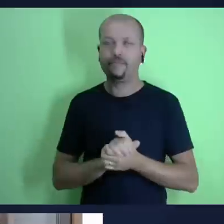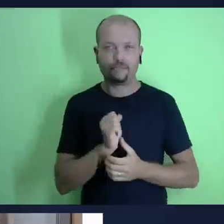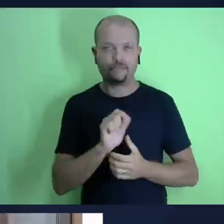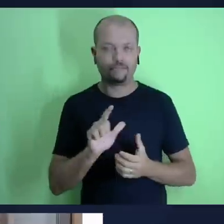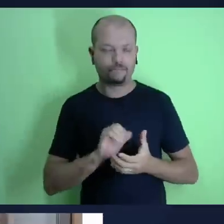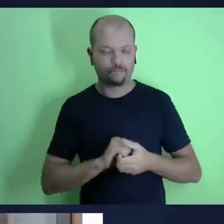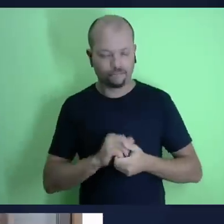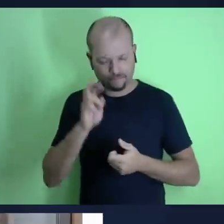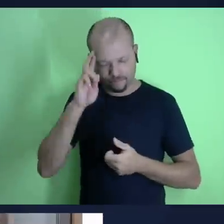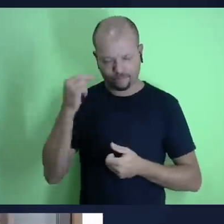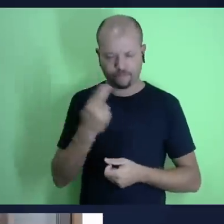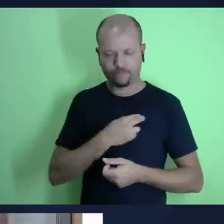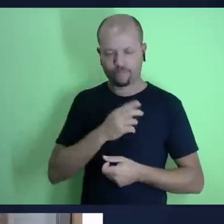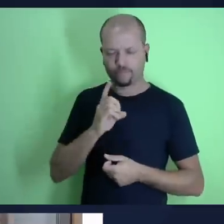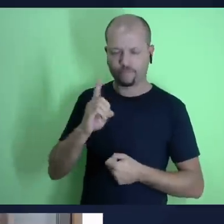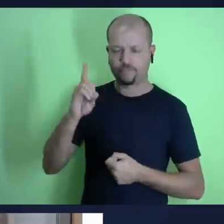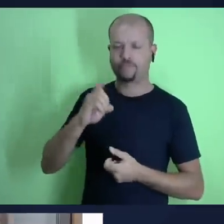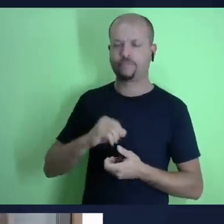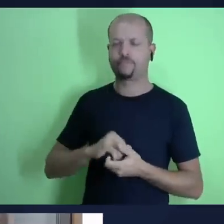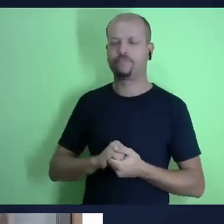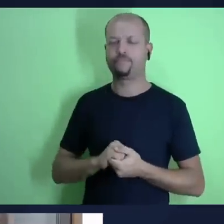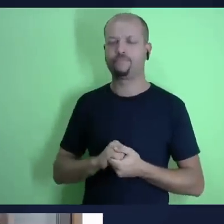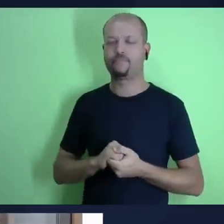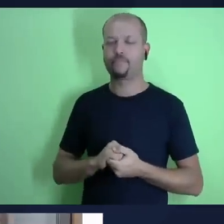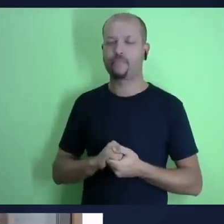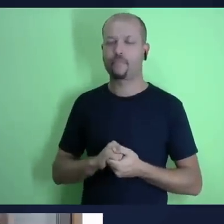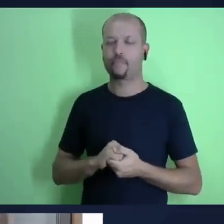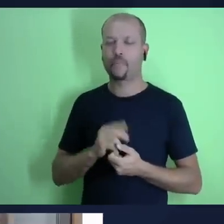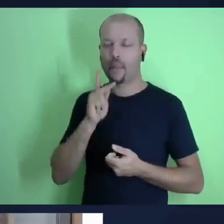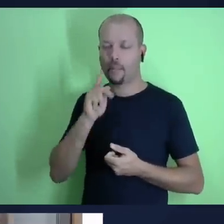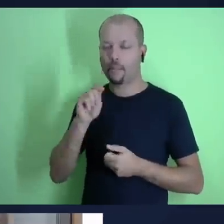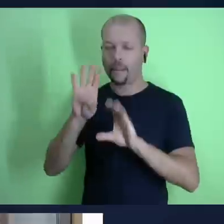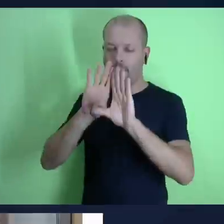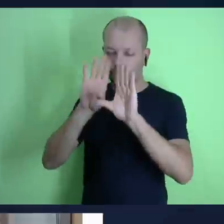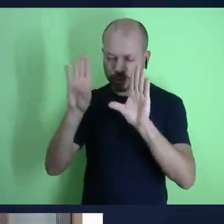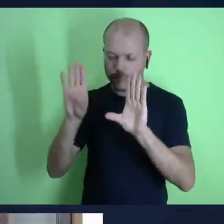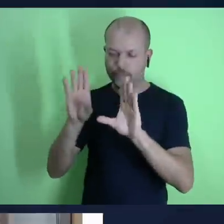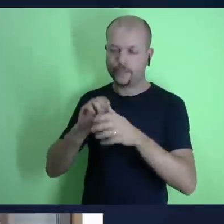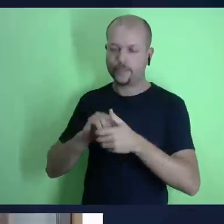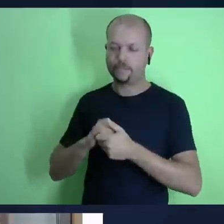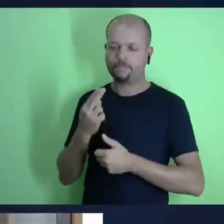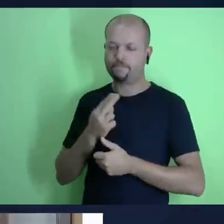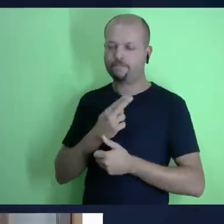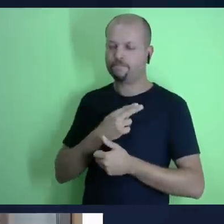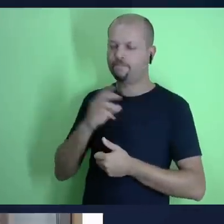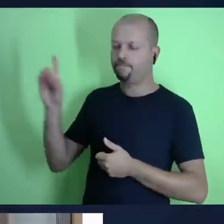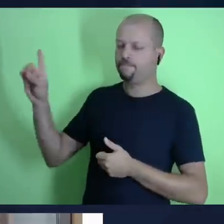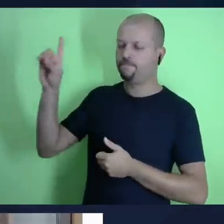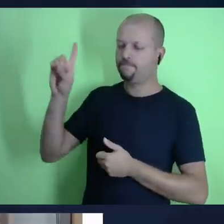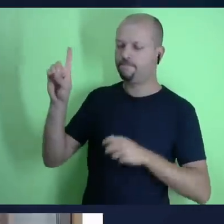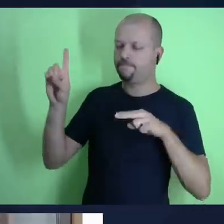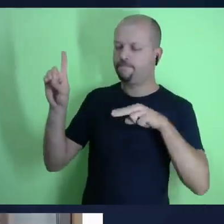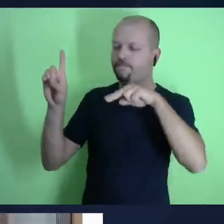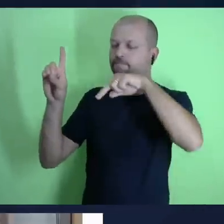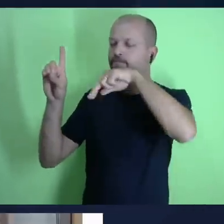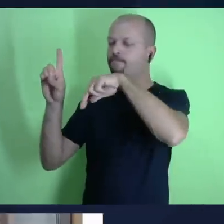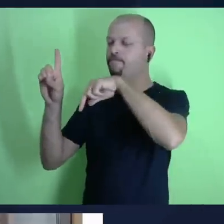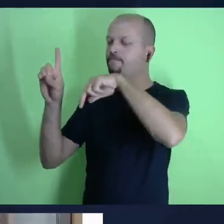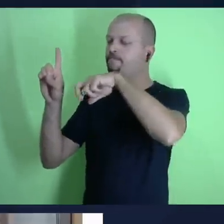através da sua palavra e que nos vem por meio da lição da escola sabatina